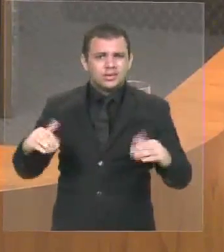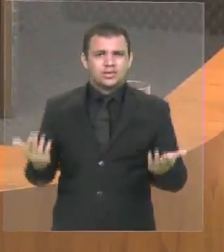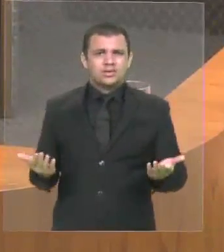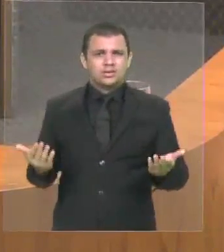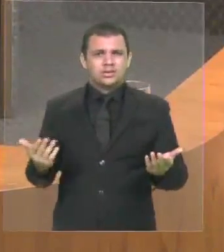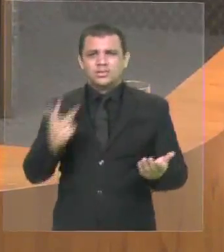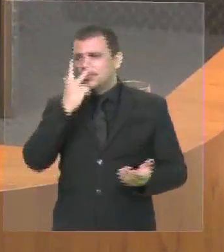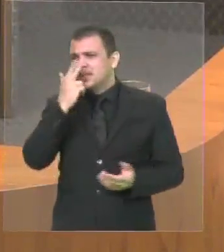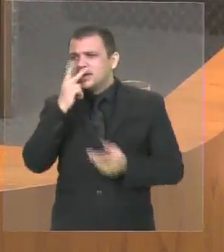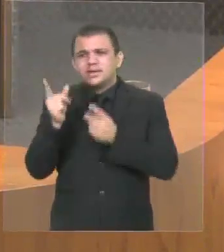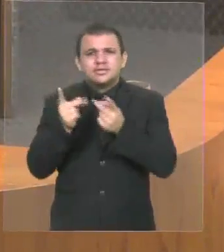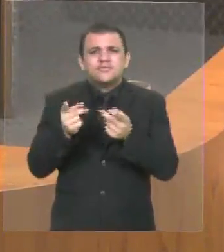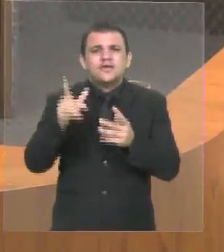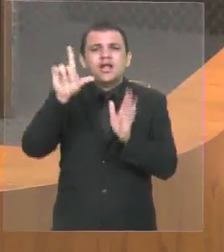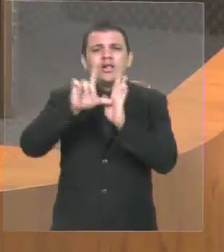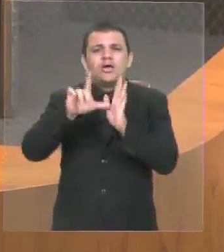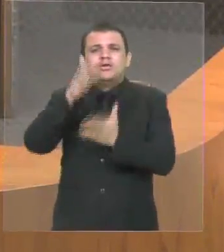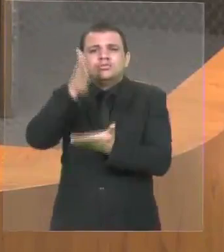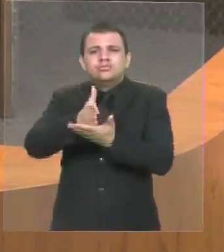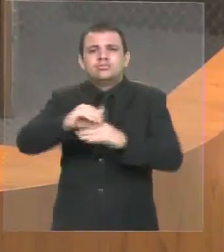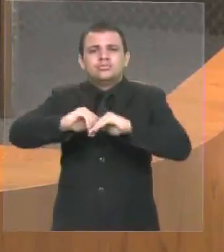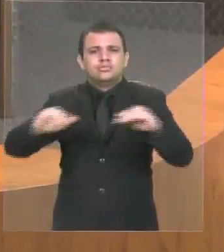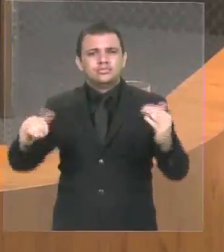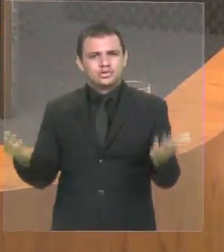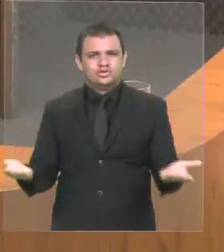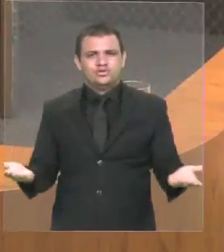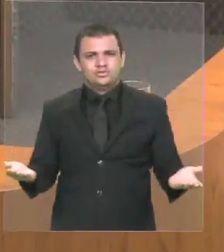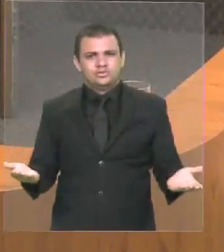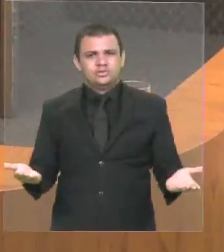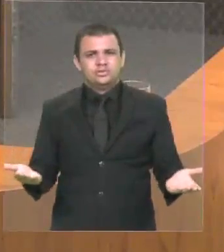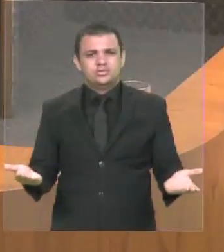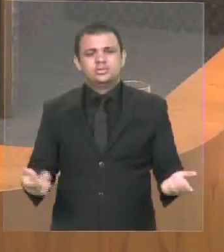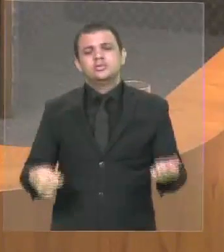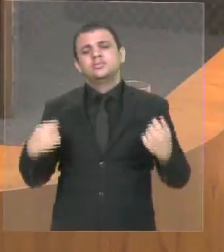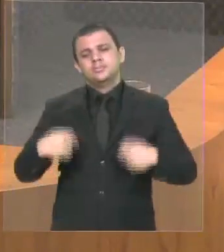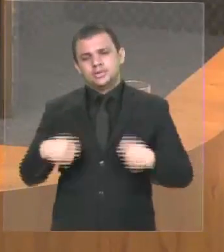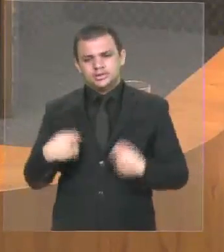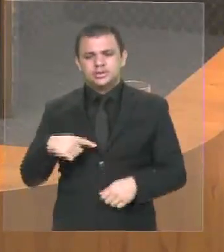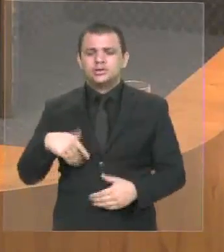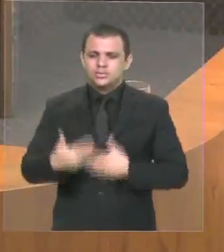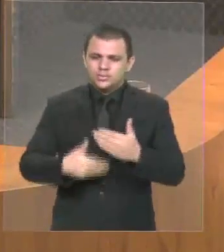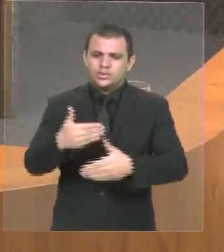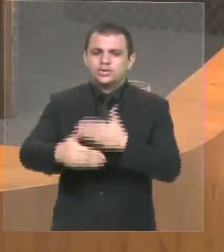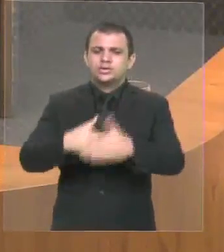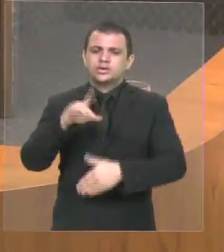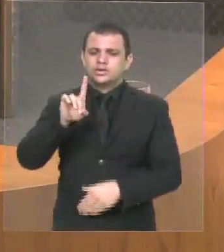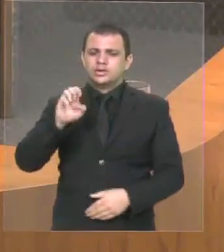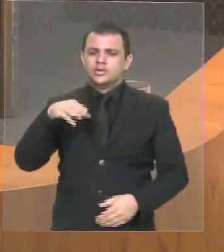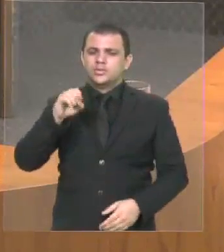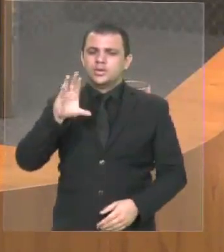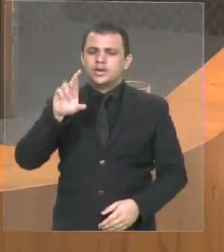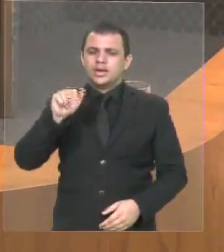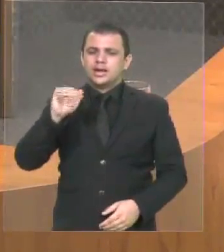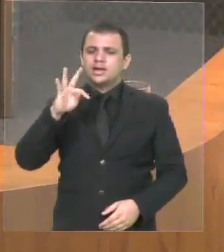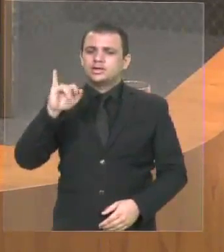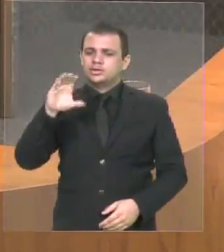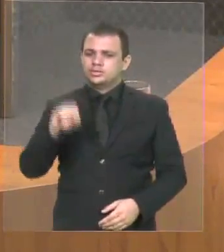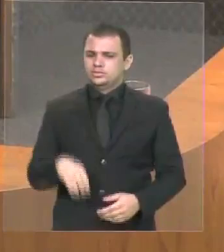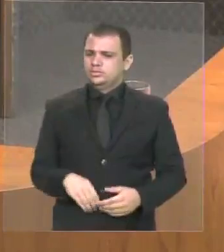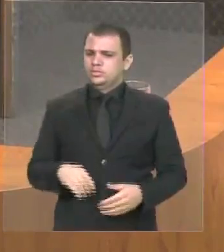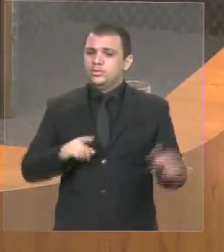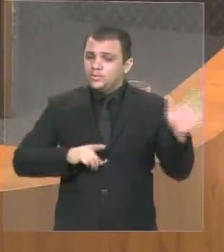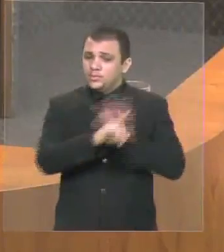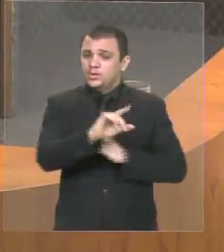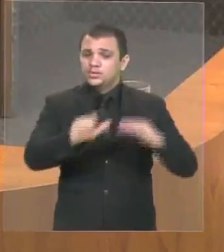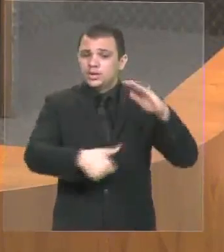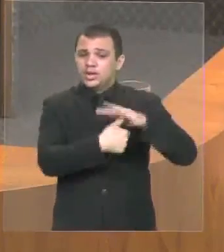quitanda. E quero que esse processo seja democrático. Não ouvir uma reitoria, é importante você ouvir a reitoria, porque tem conhecimento. Mas